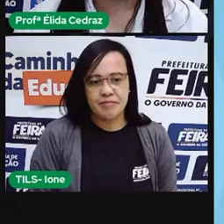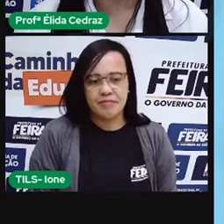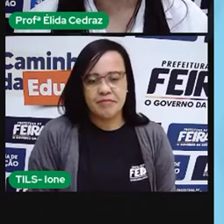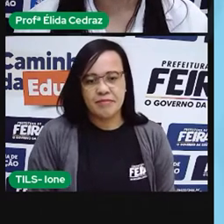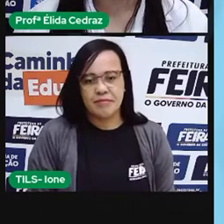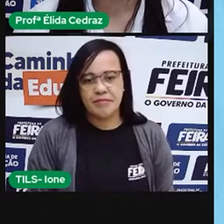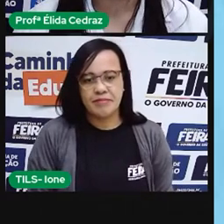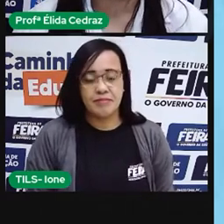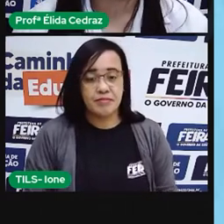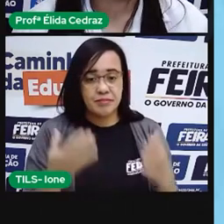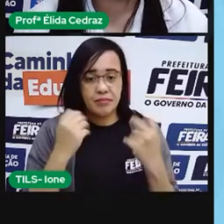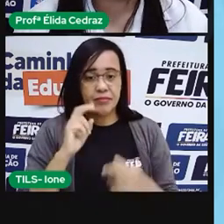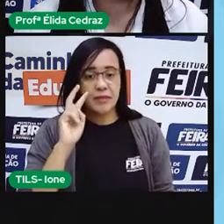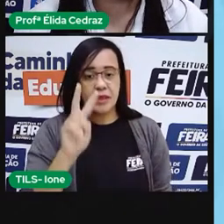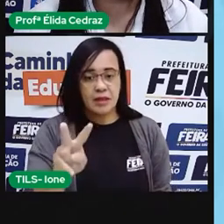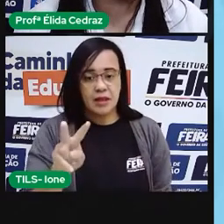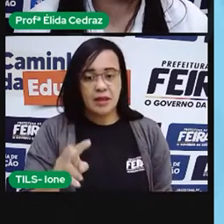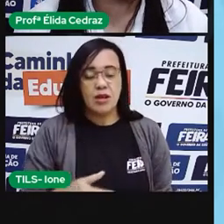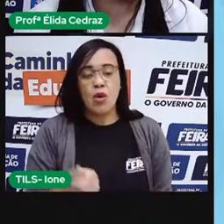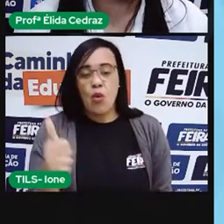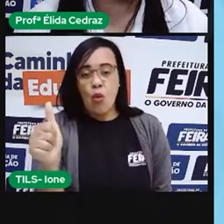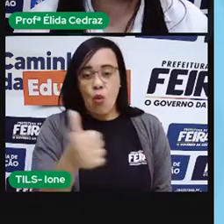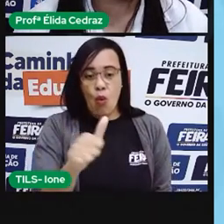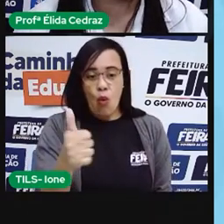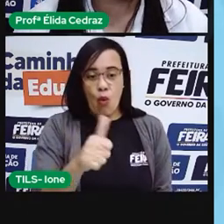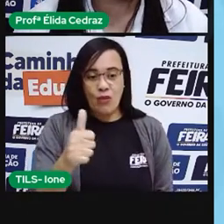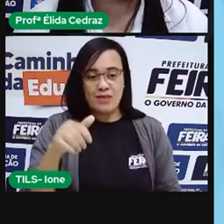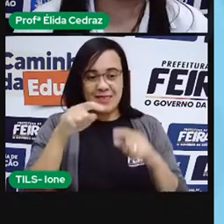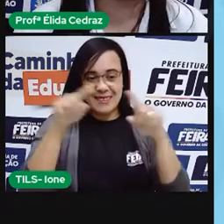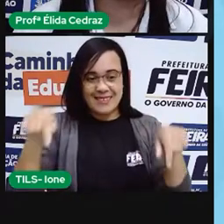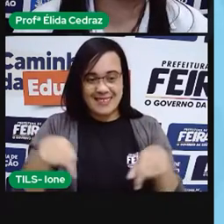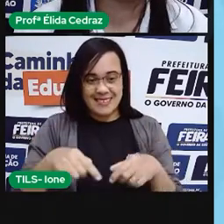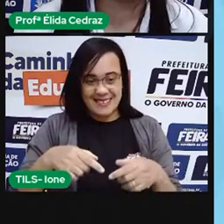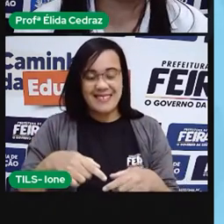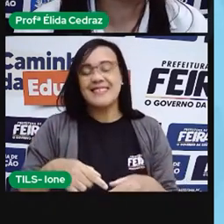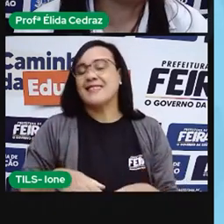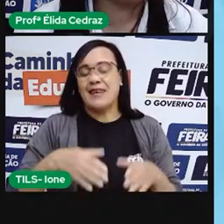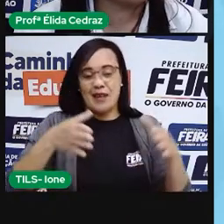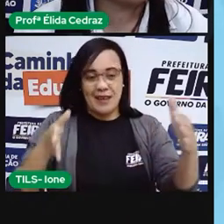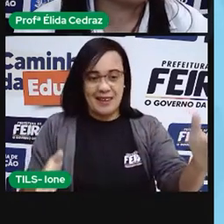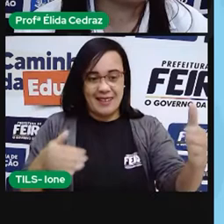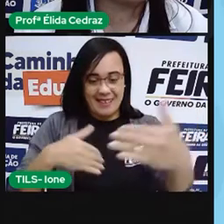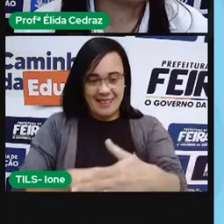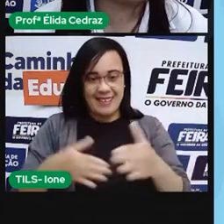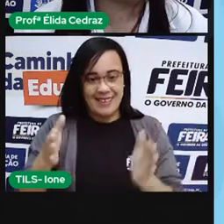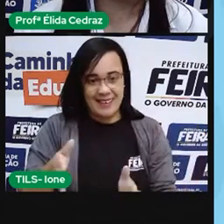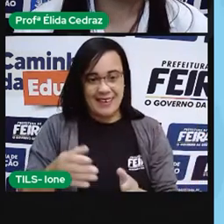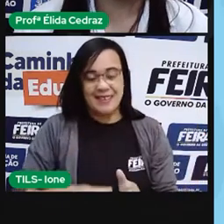Nós temos um picante. A prova vai começar pelo menos I.